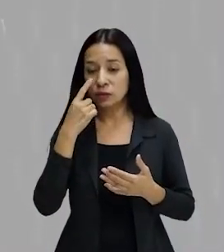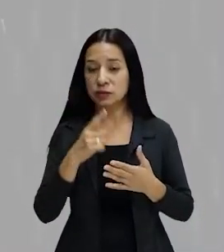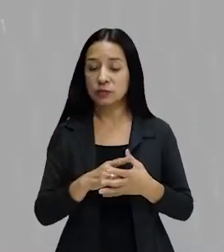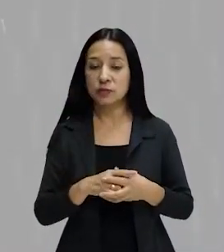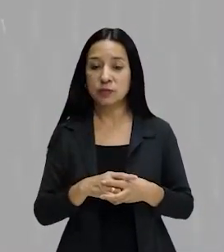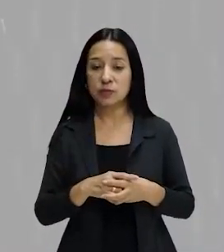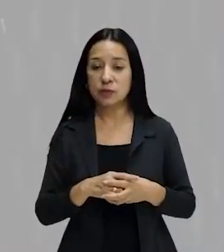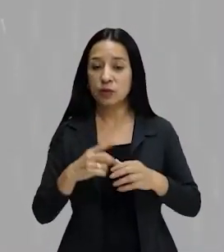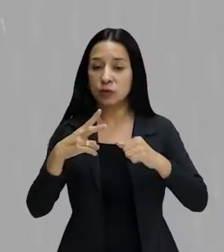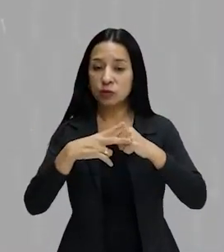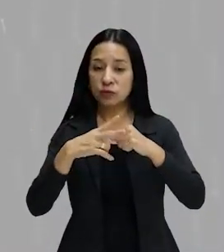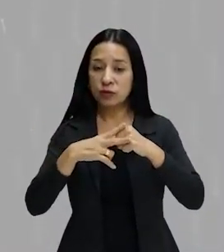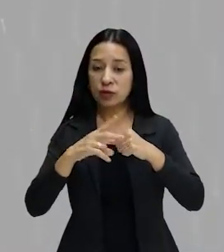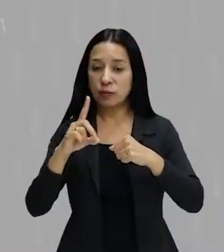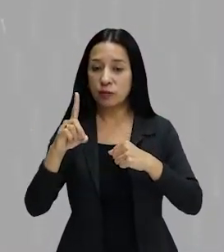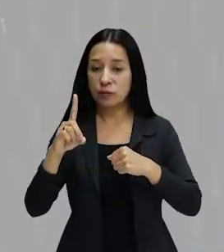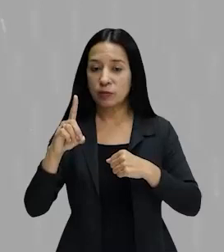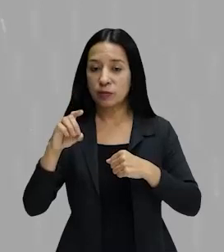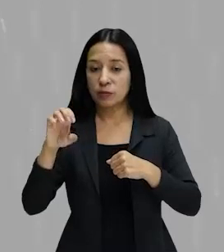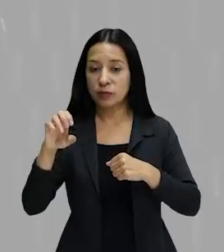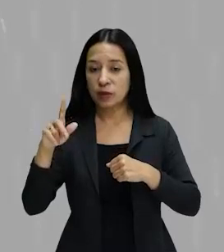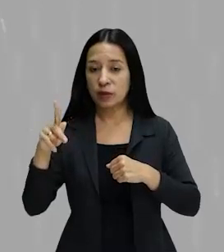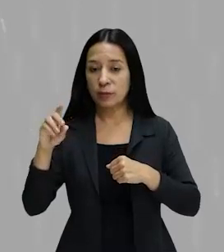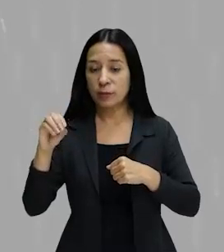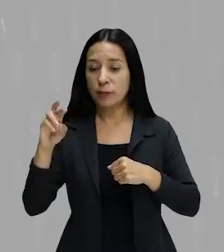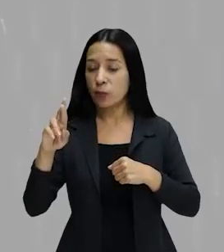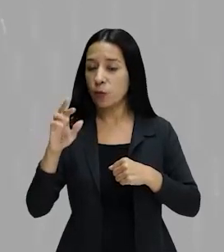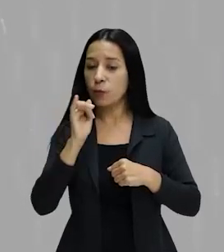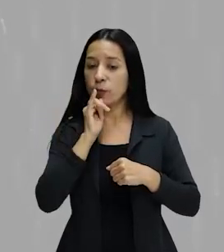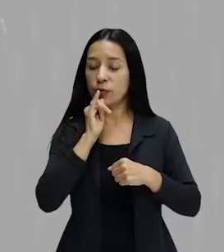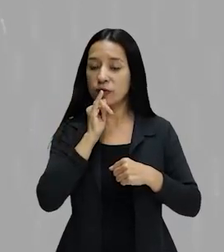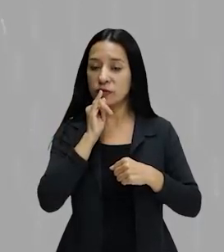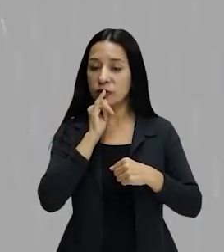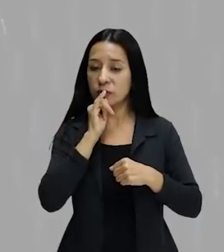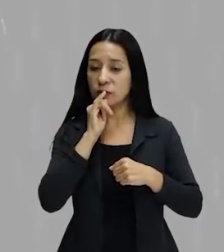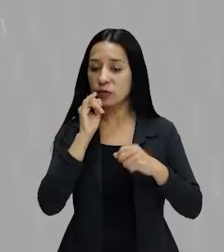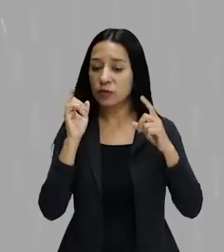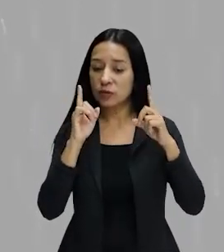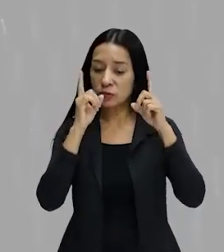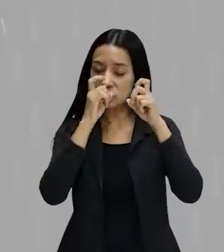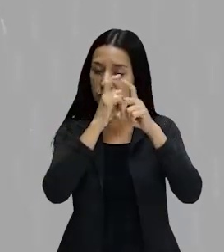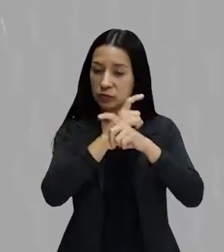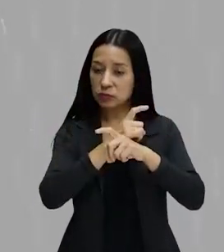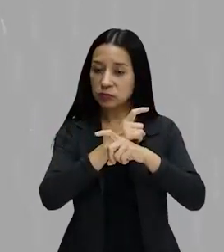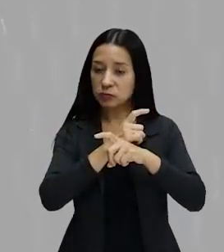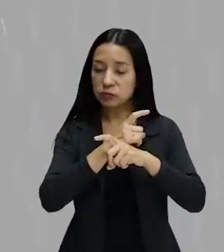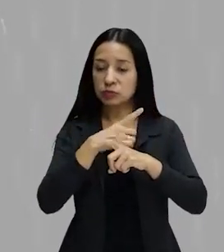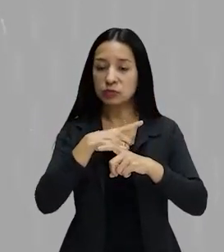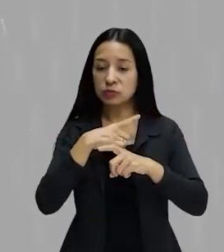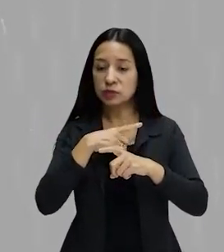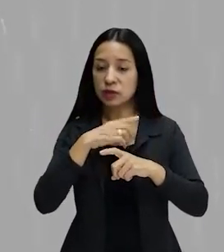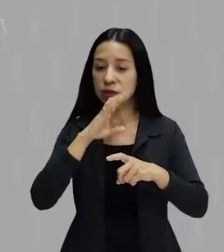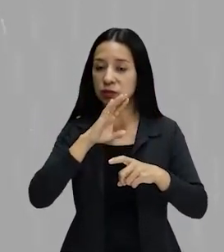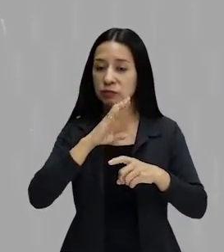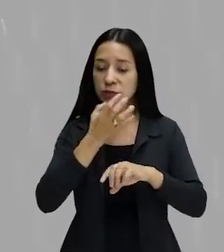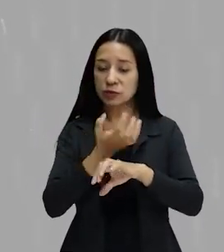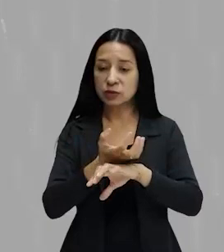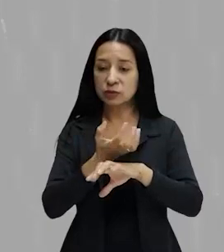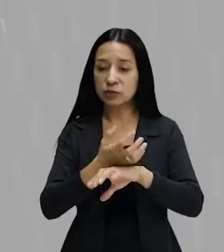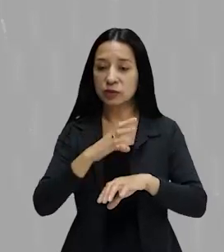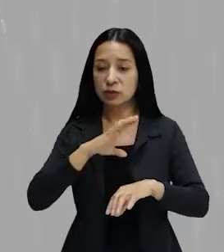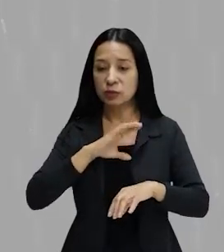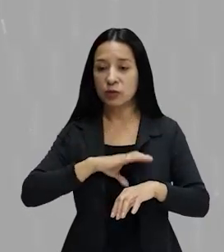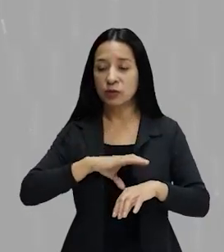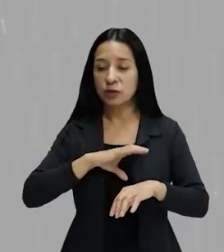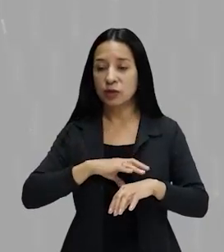depor, por exemplo, dessa complexidade que às vezes nós temos, as pessoas têm, de usar